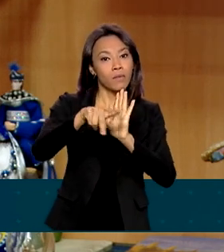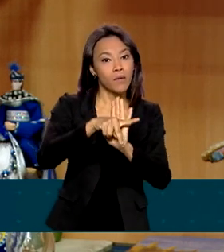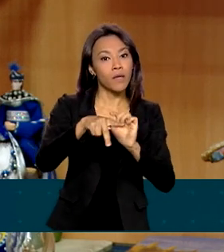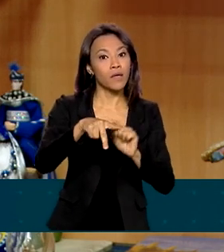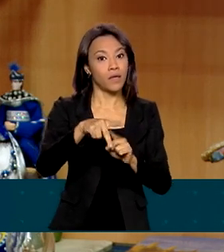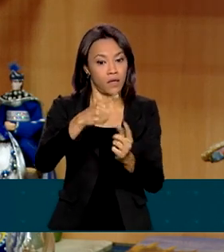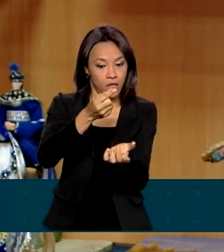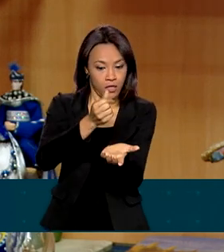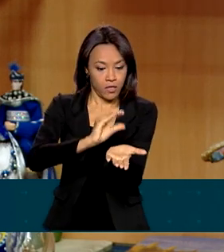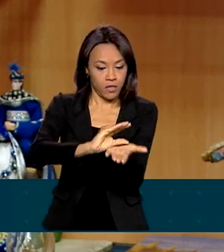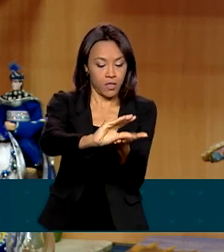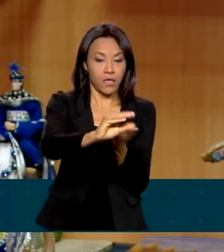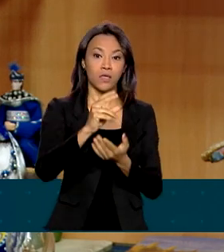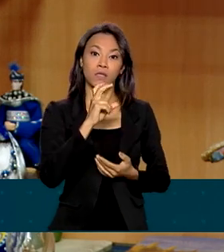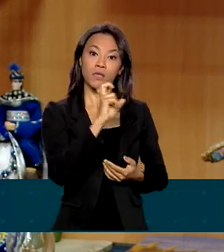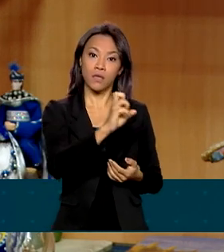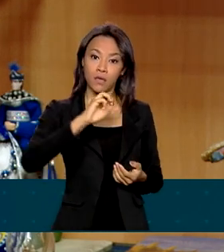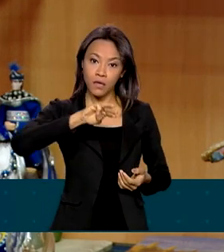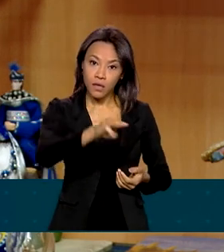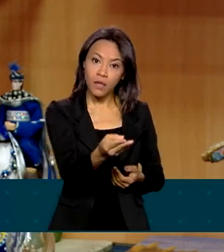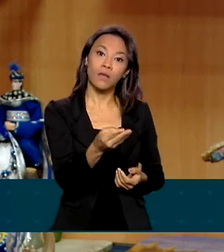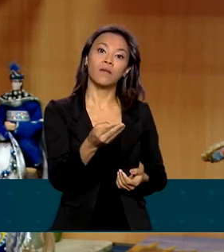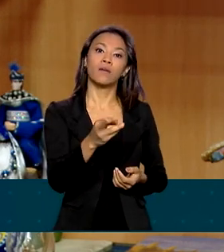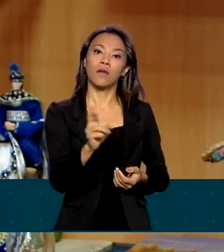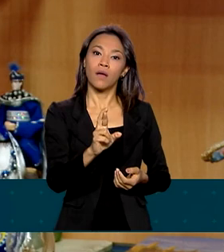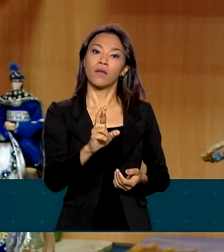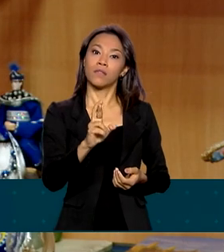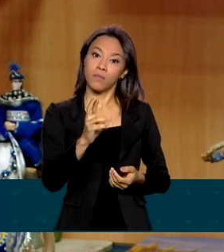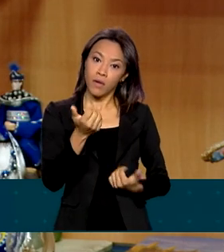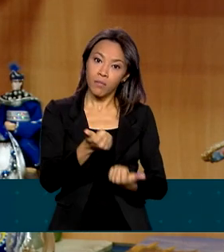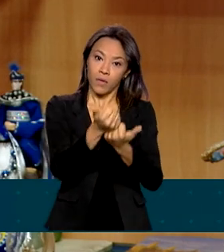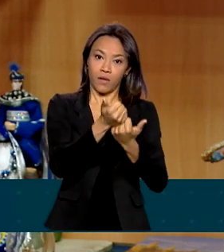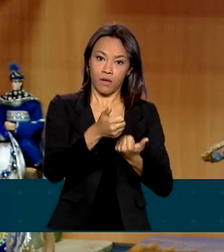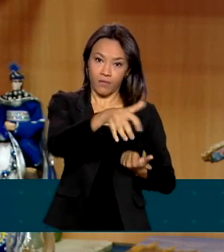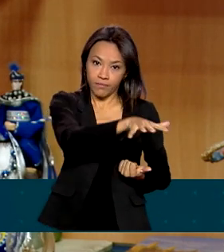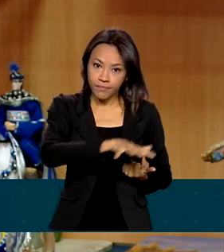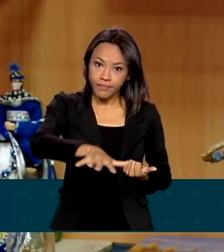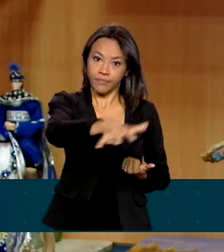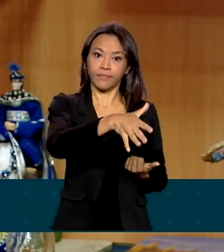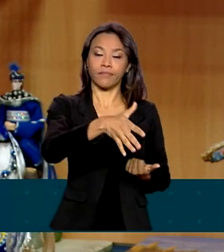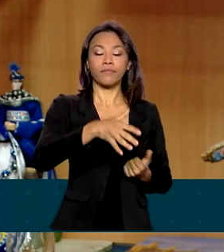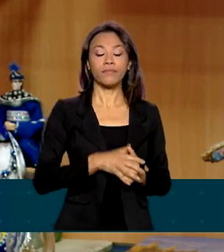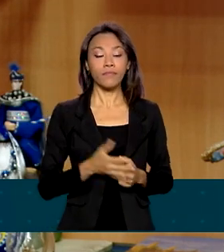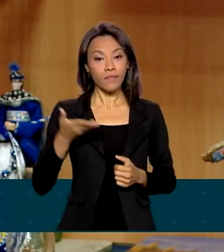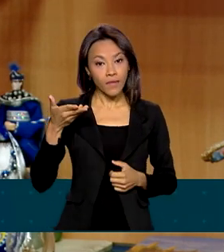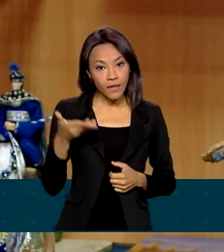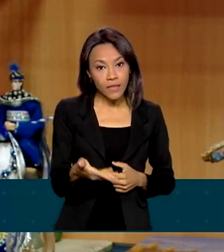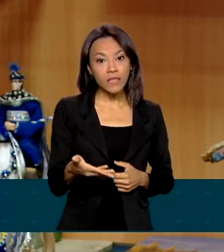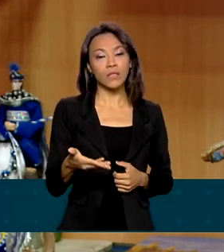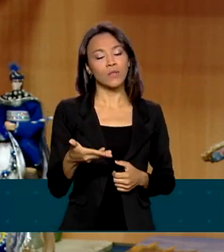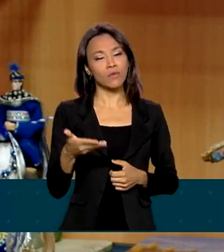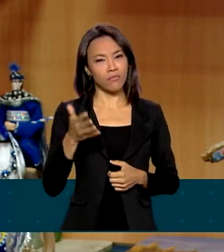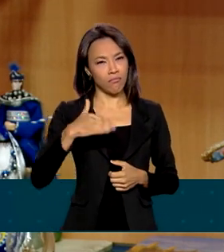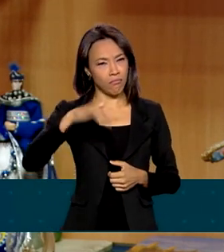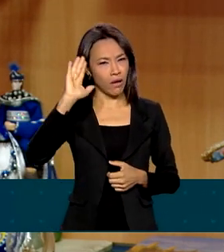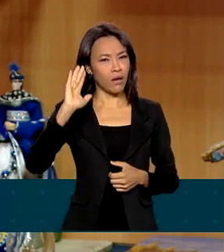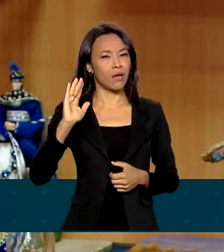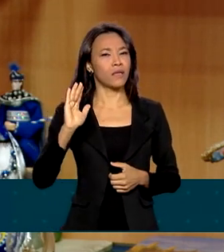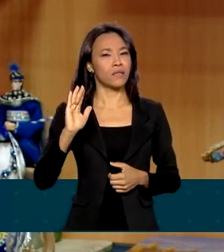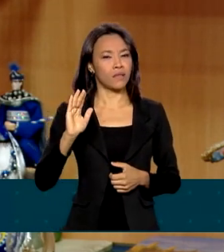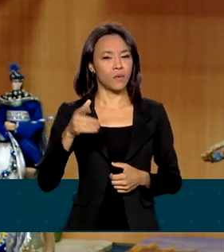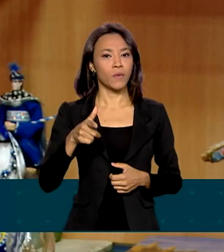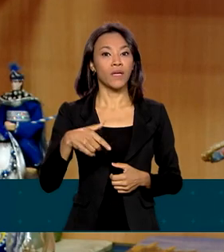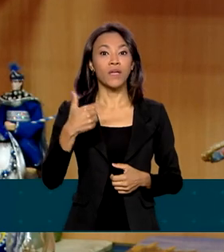liberou 5 bilhões de reais para atender o trade. Isso daí foi capilarizado em quase mais de 20